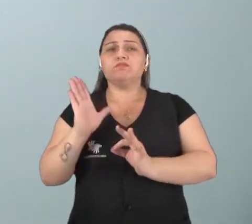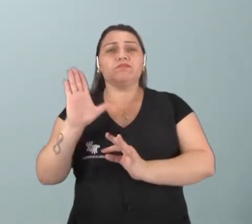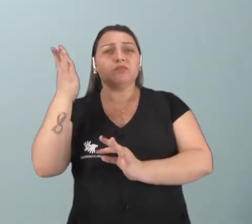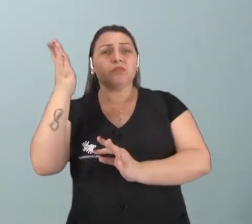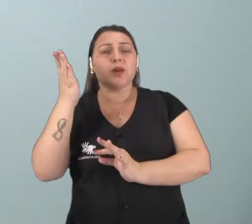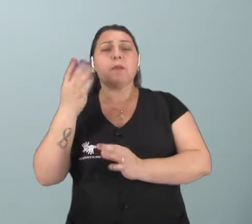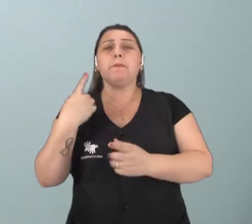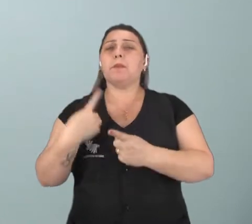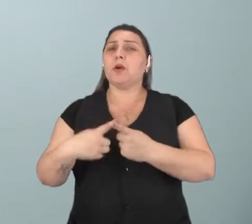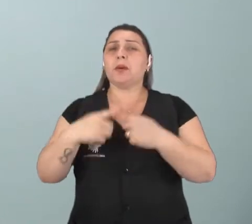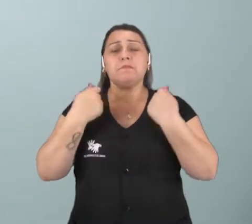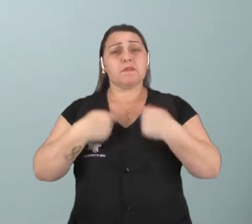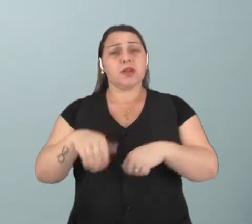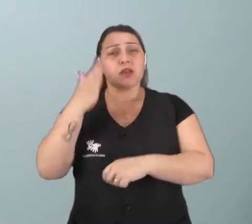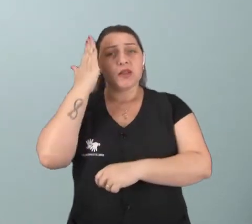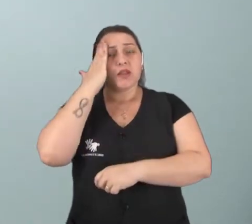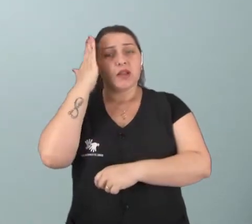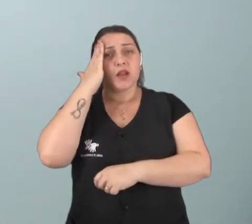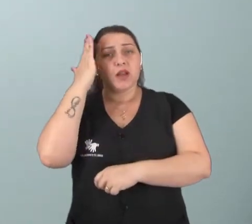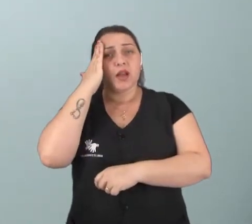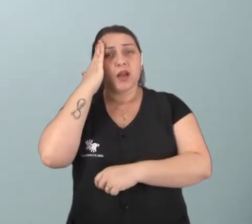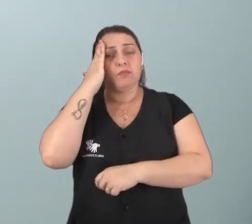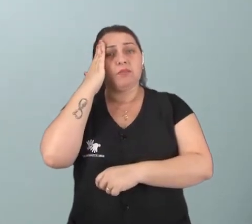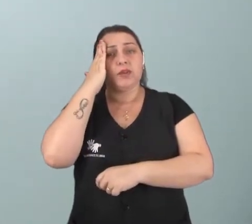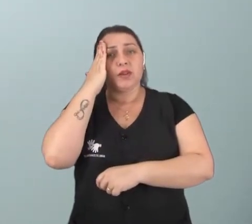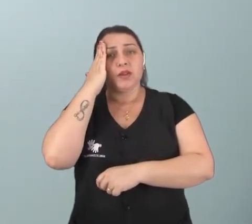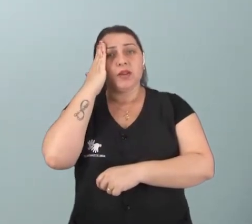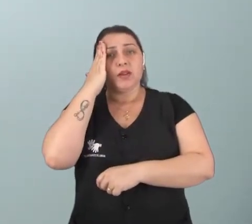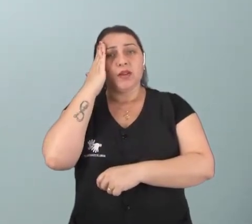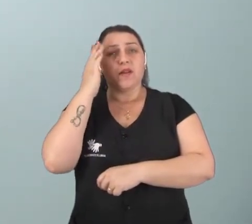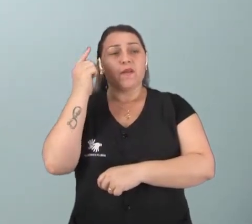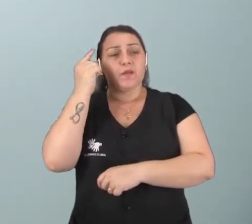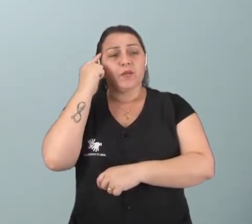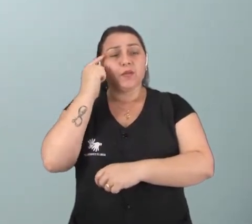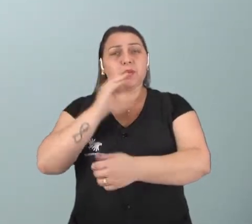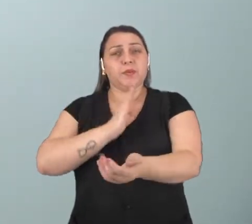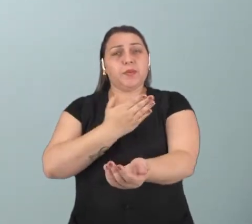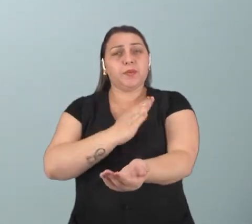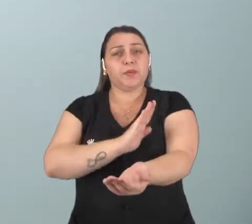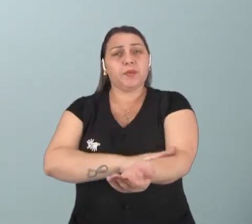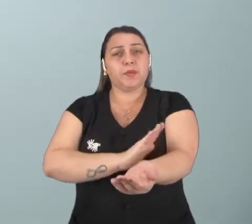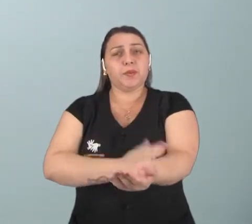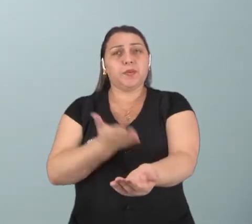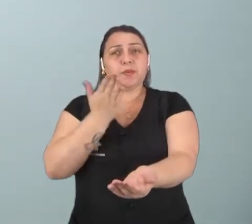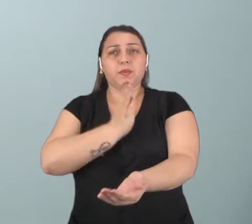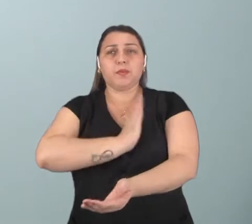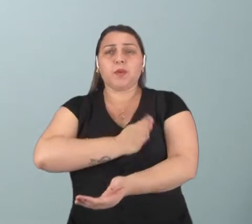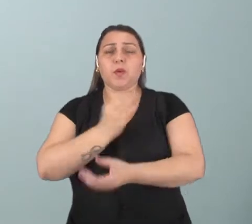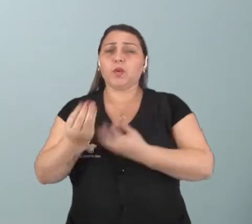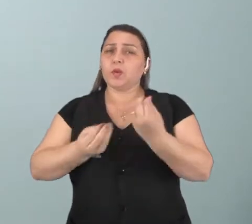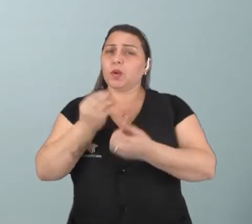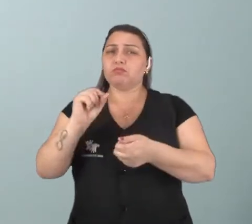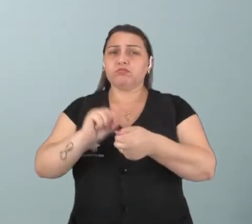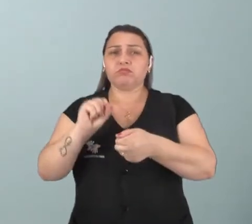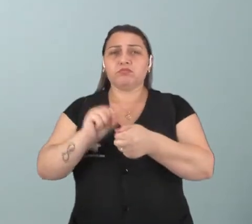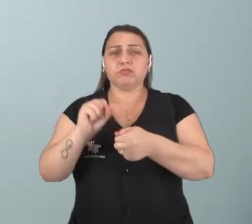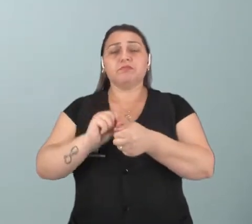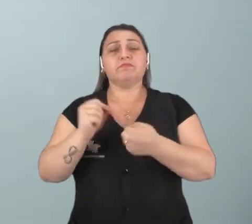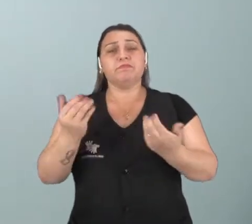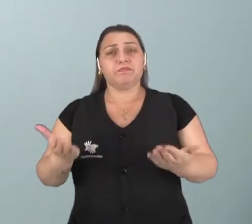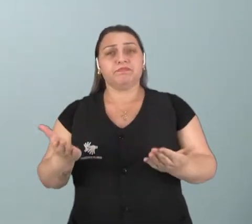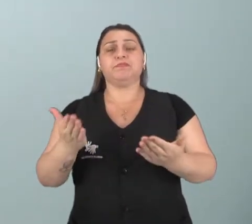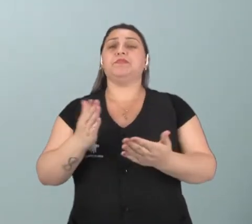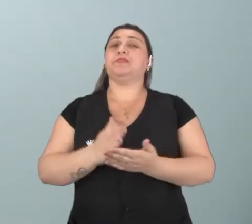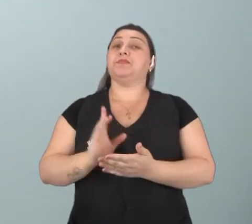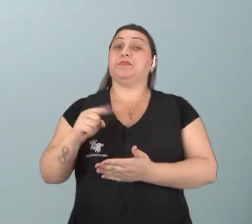por que que a gente tem que saber medir ou aferir a nossa frequência cardíaca, como que a gente faz esse procedimento,